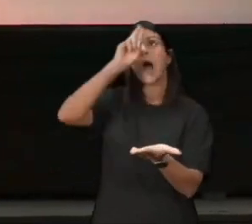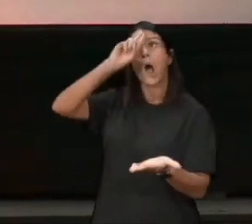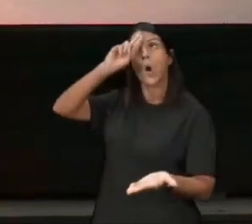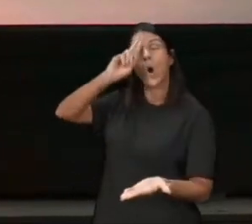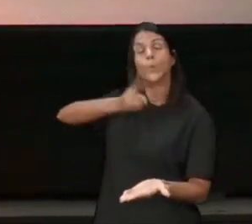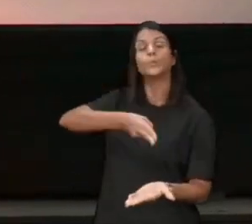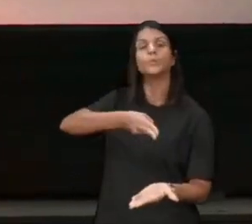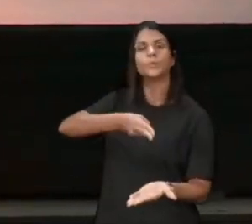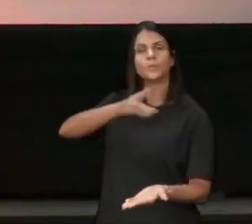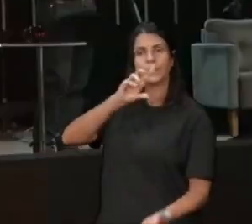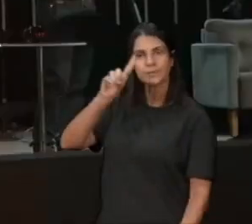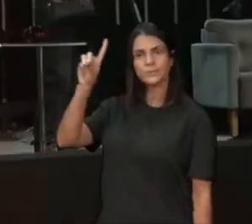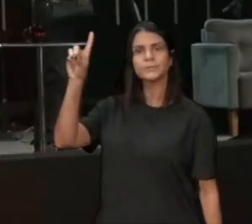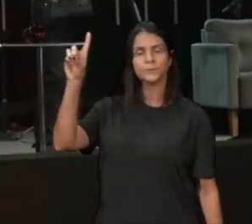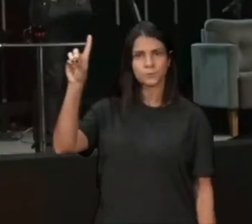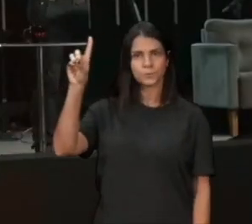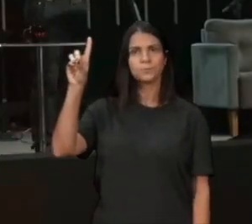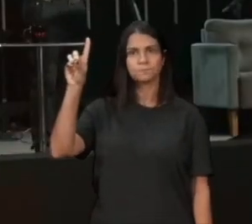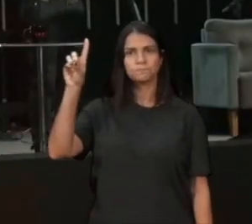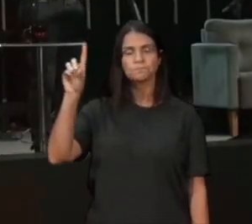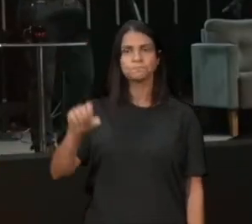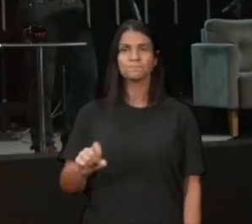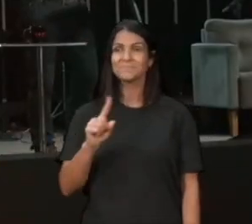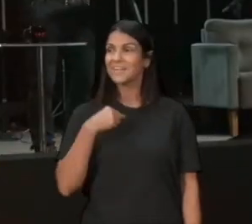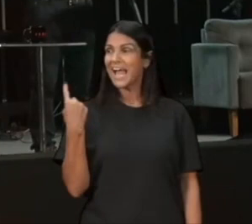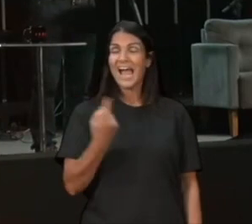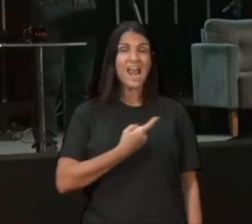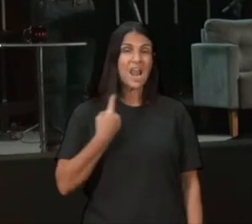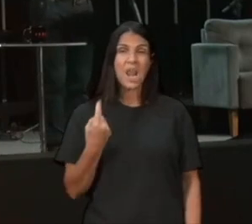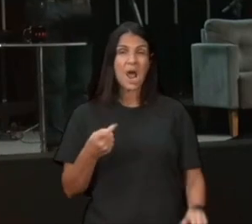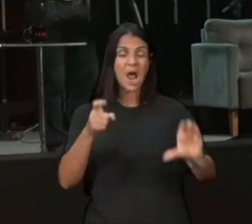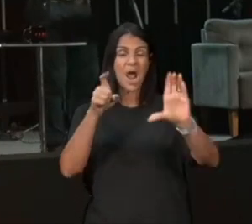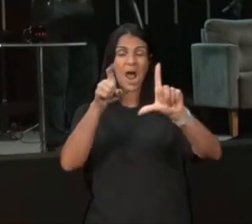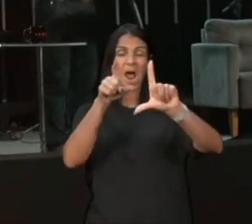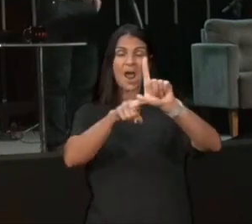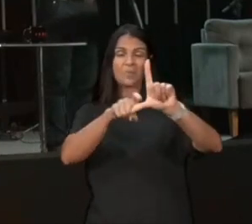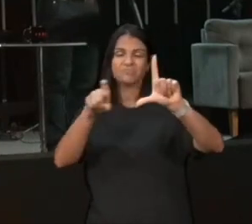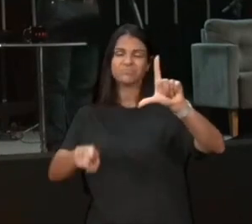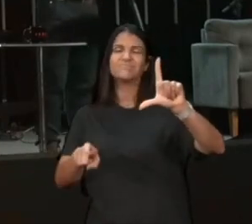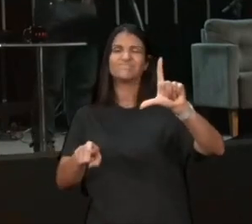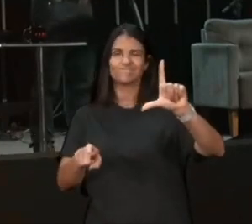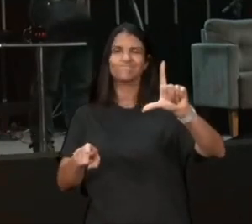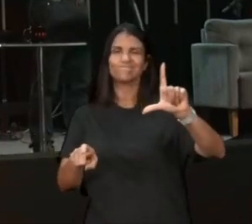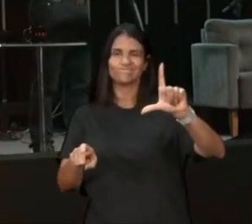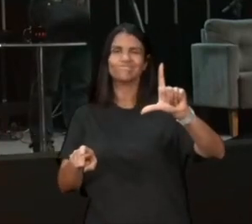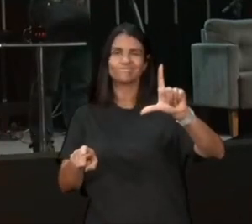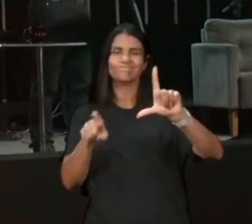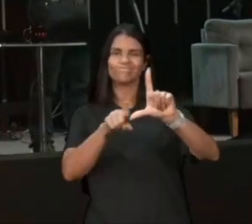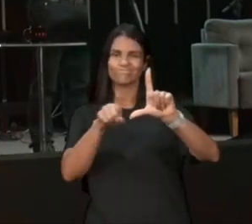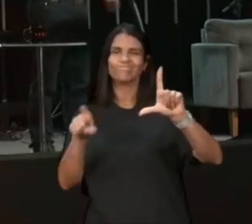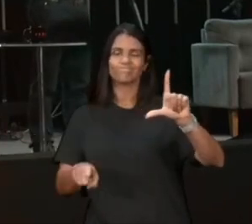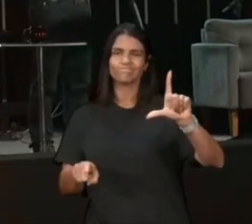nós somos muito independentes, nós somos independentes demais, mas dá uma lida no versículo 7 e 8, por